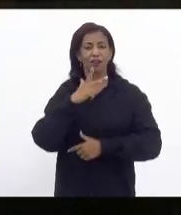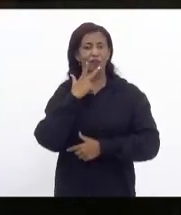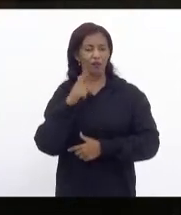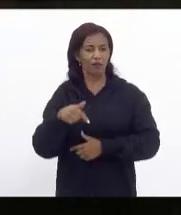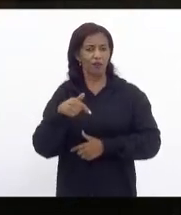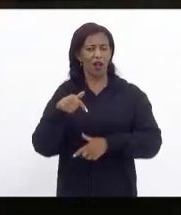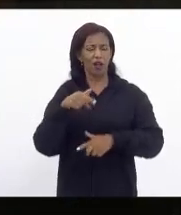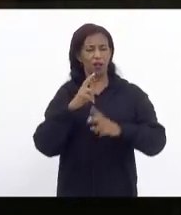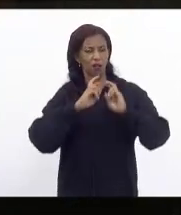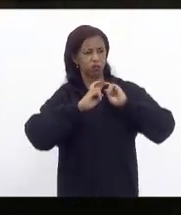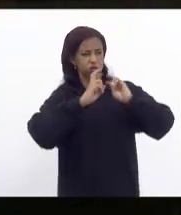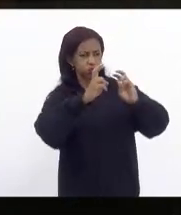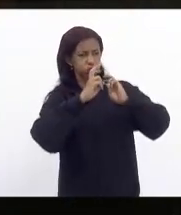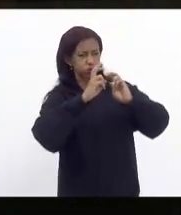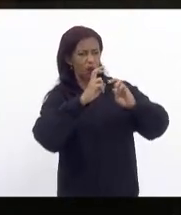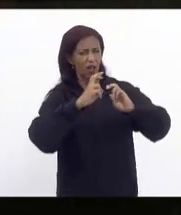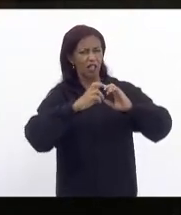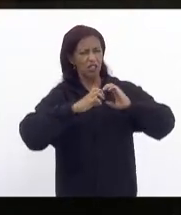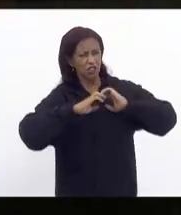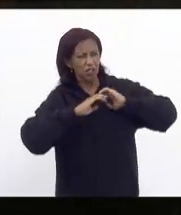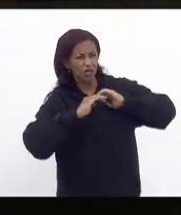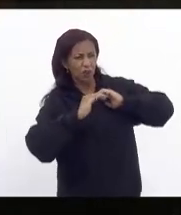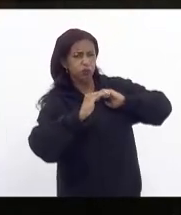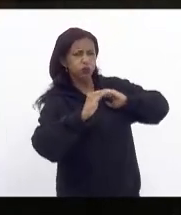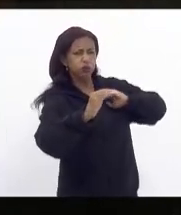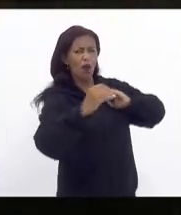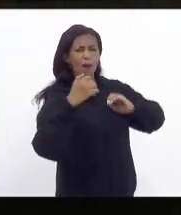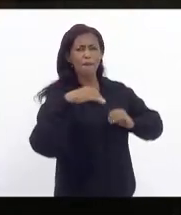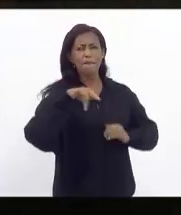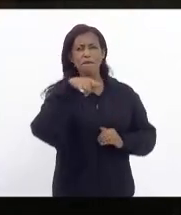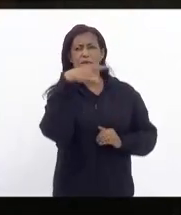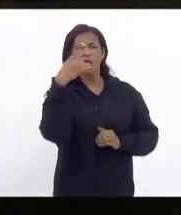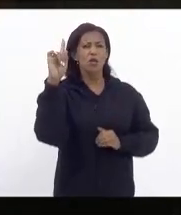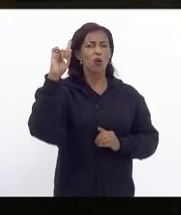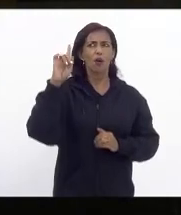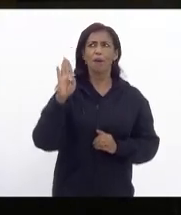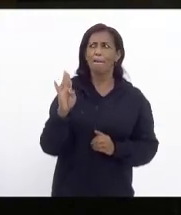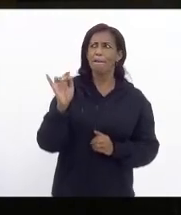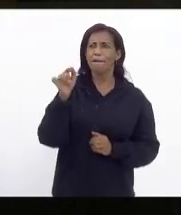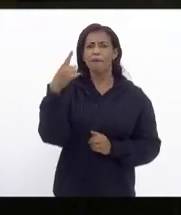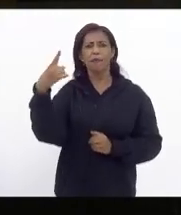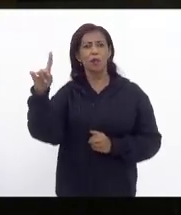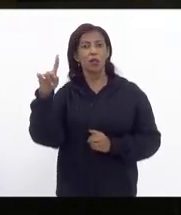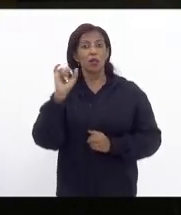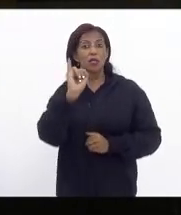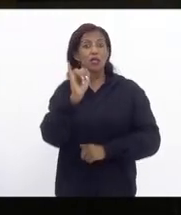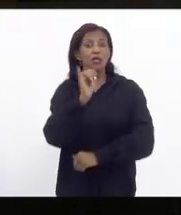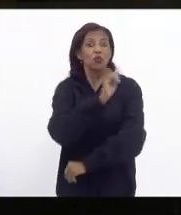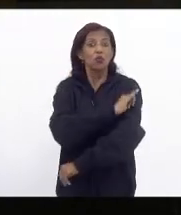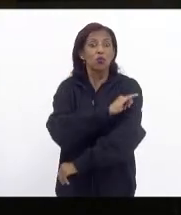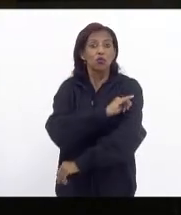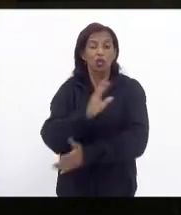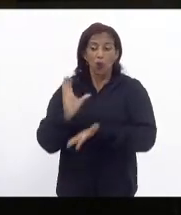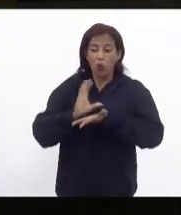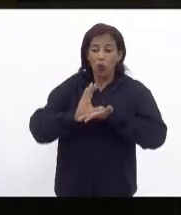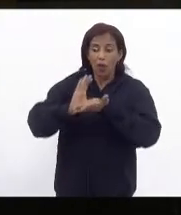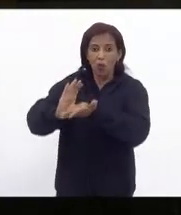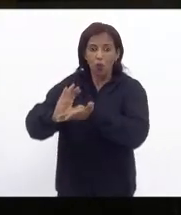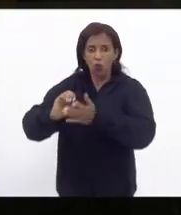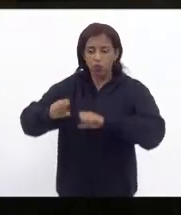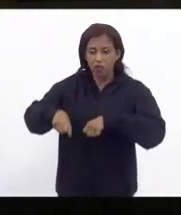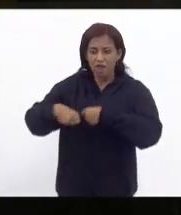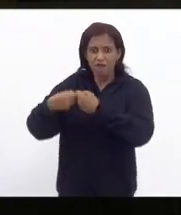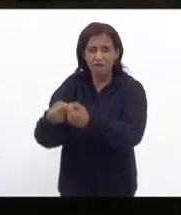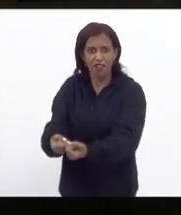ferrovias grandes estradas que custem milhões ou bilhões se o Rio de Janeiro pega recurso e investe